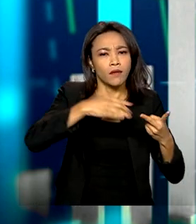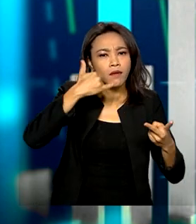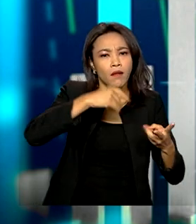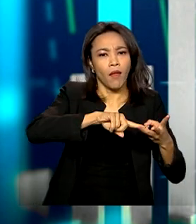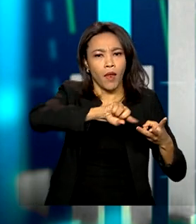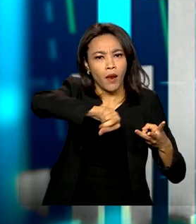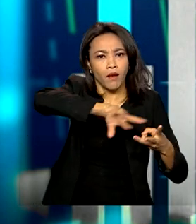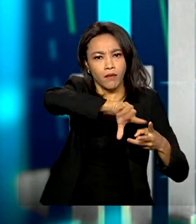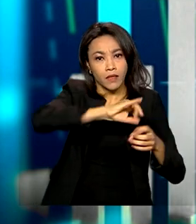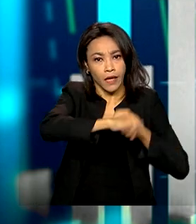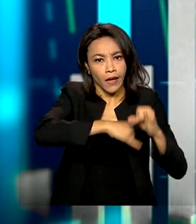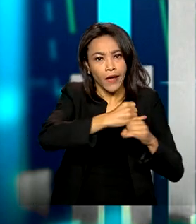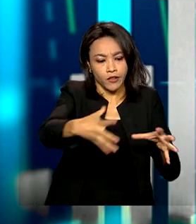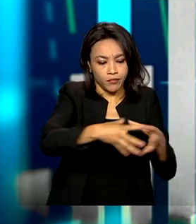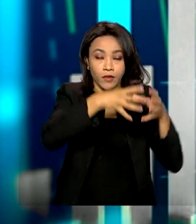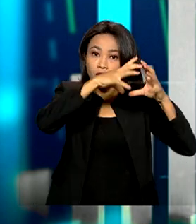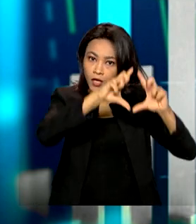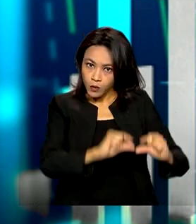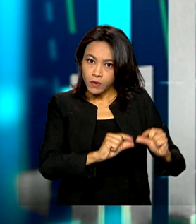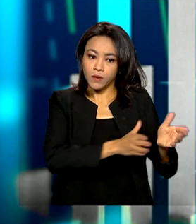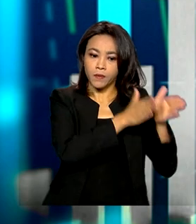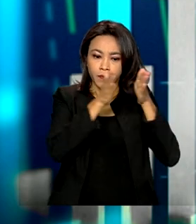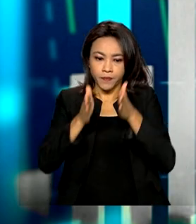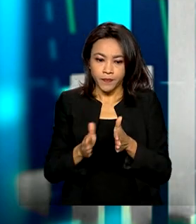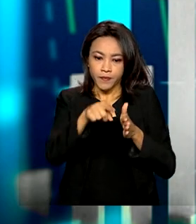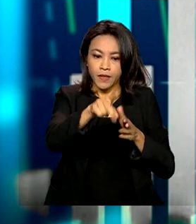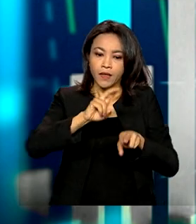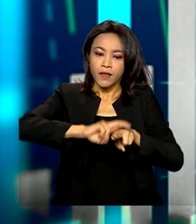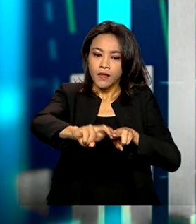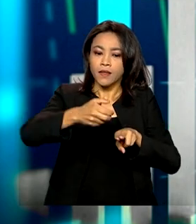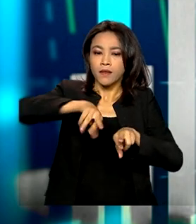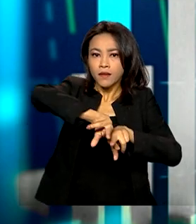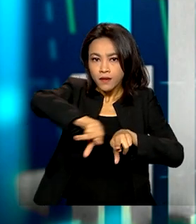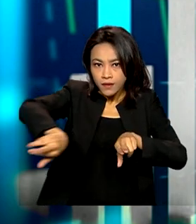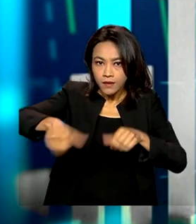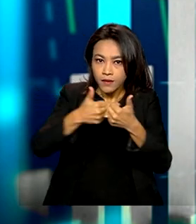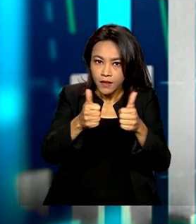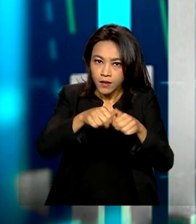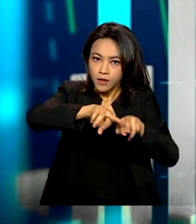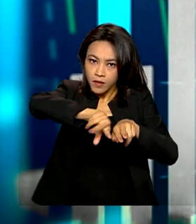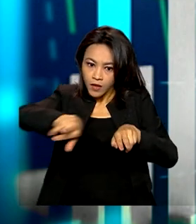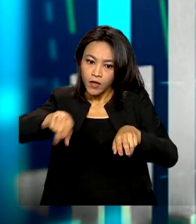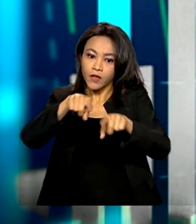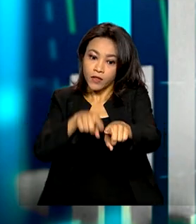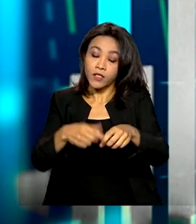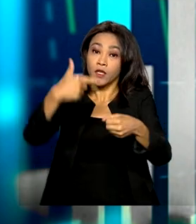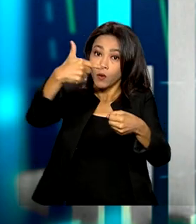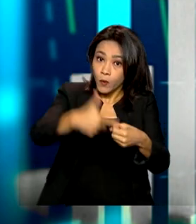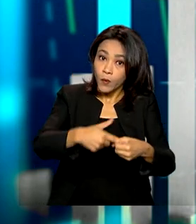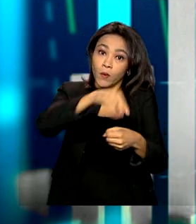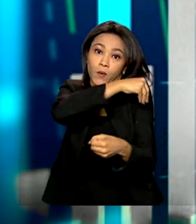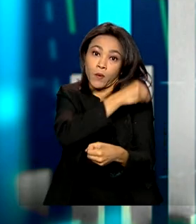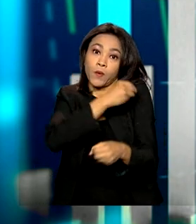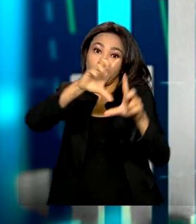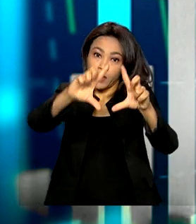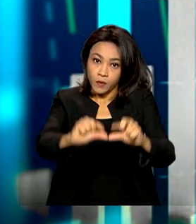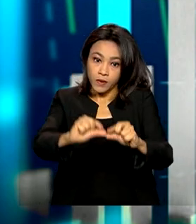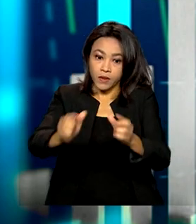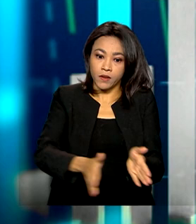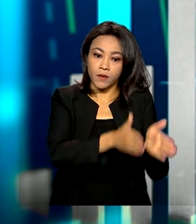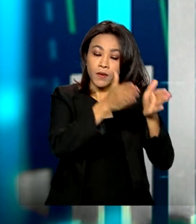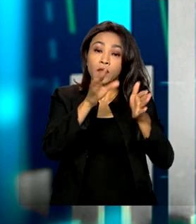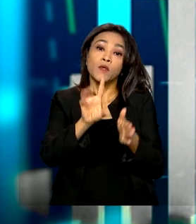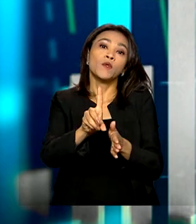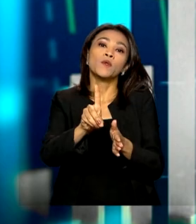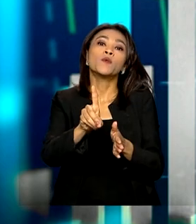concorrência. Na área de transportes, a queda foi na gasolina e no álcool, continuou. E agora também a crescida da queda no diesel e